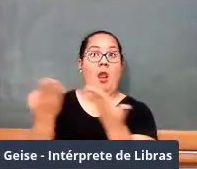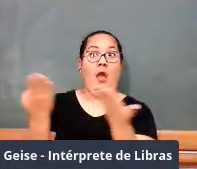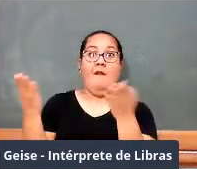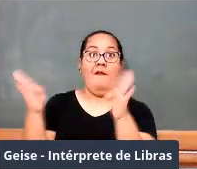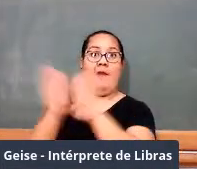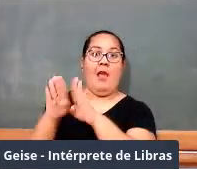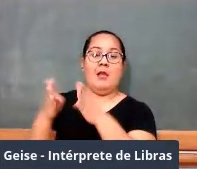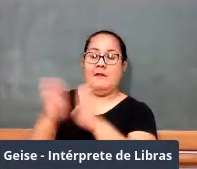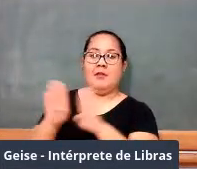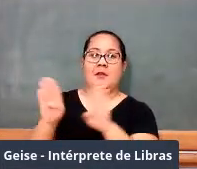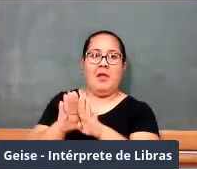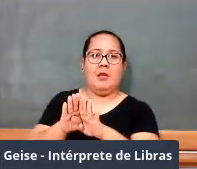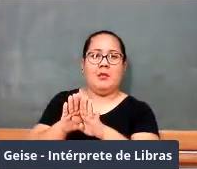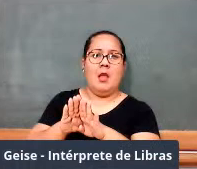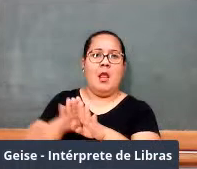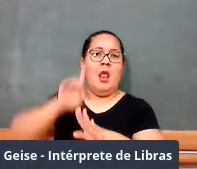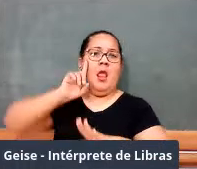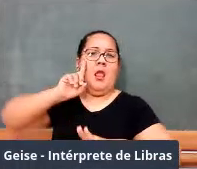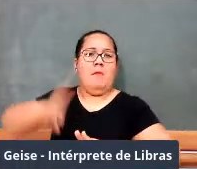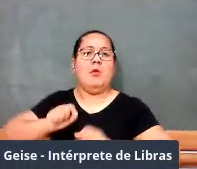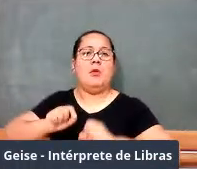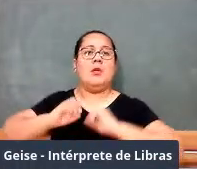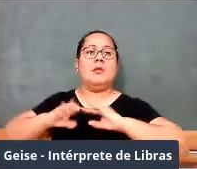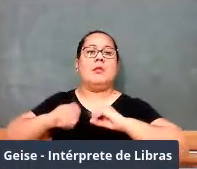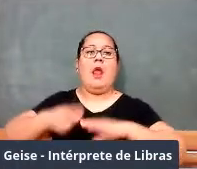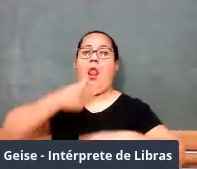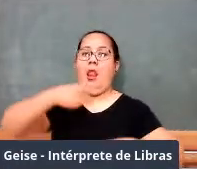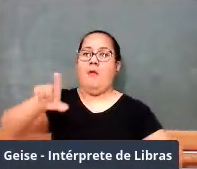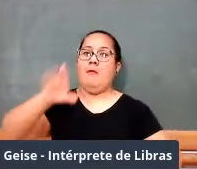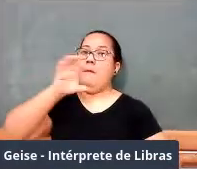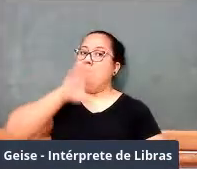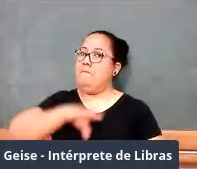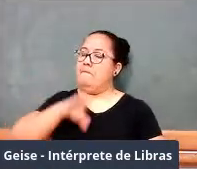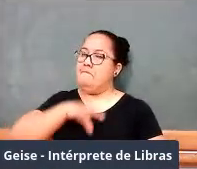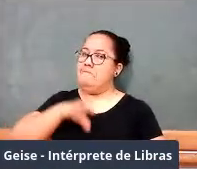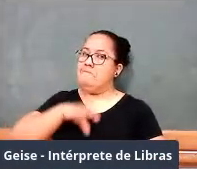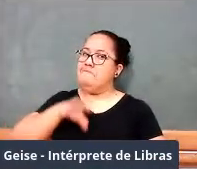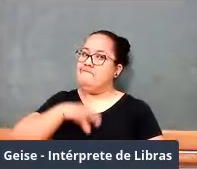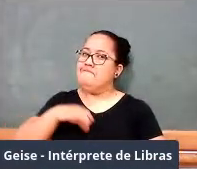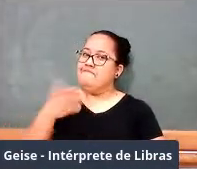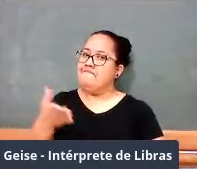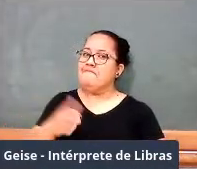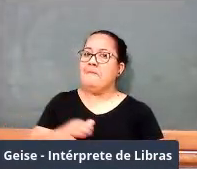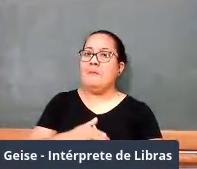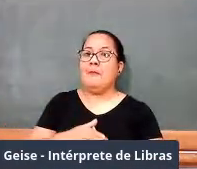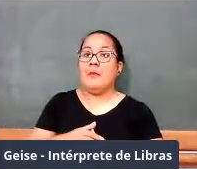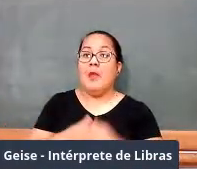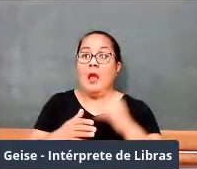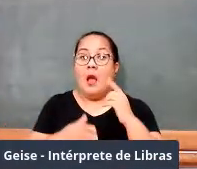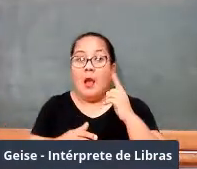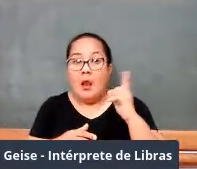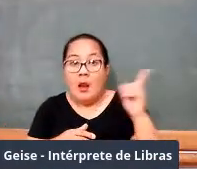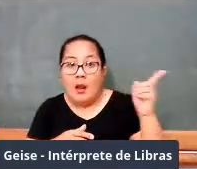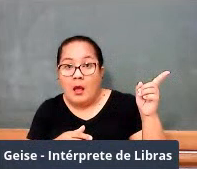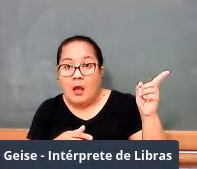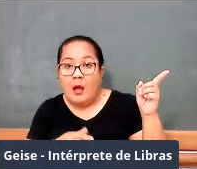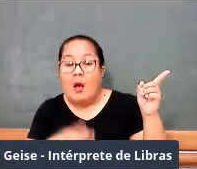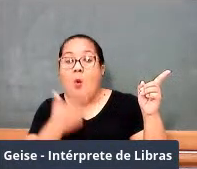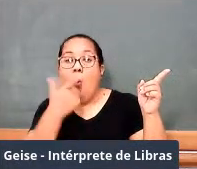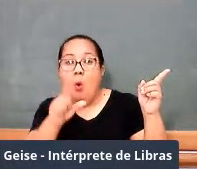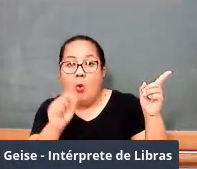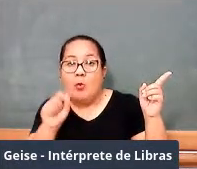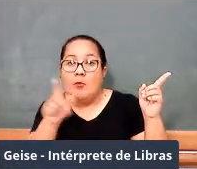ensinarem na língua portuguesa. Bom, do lado dele, a gente vê aqui o professor Euclides Rocho.